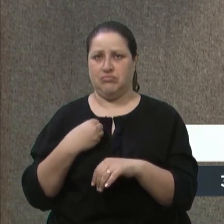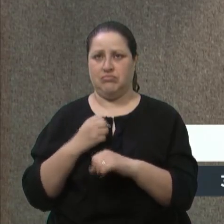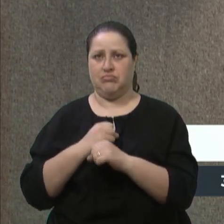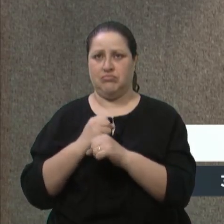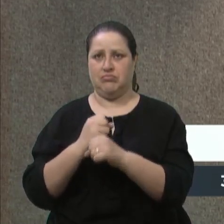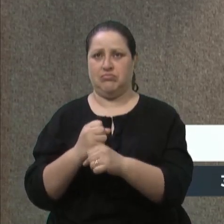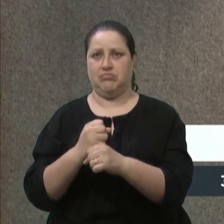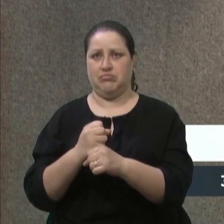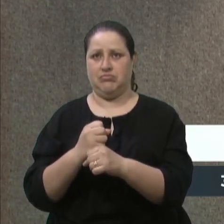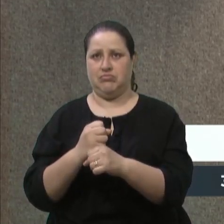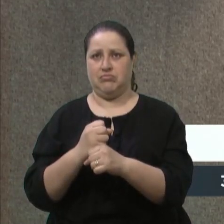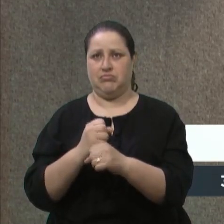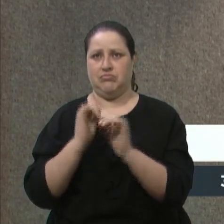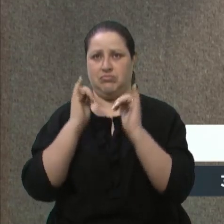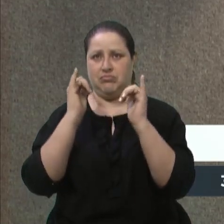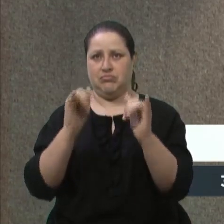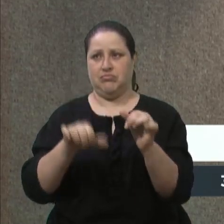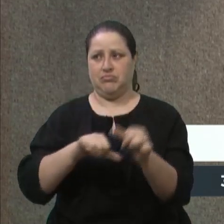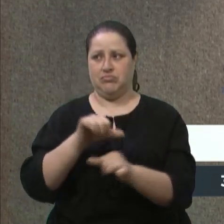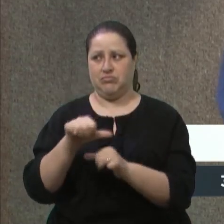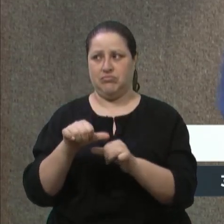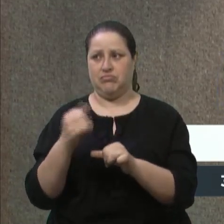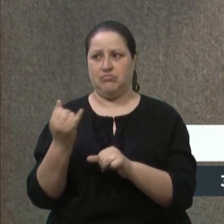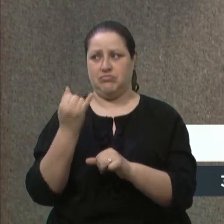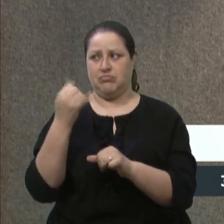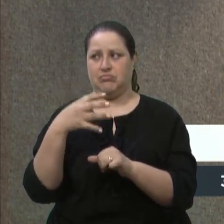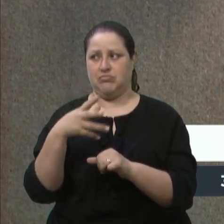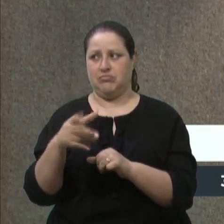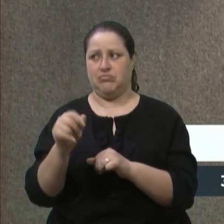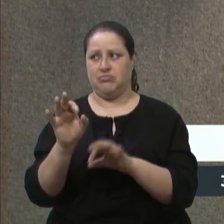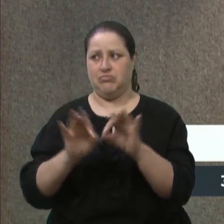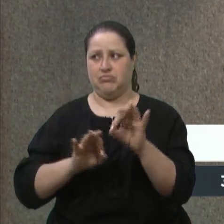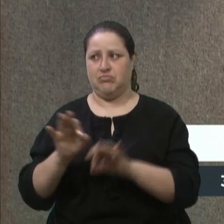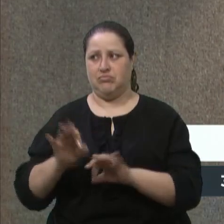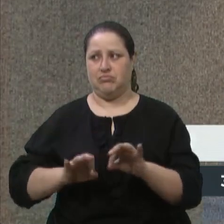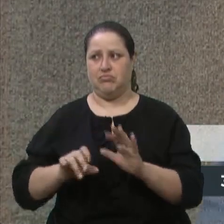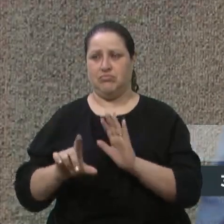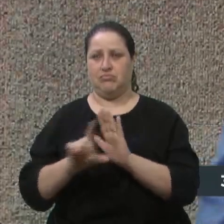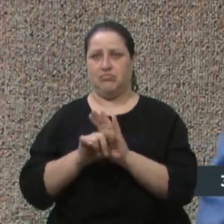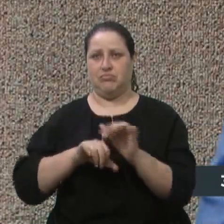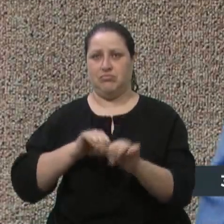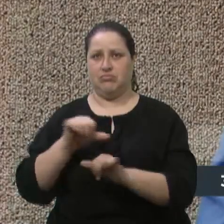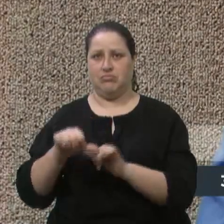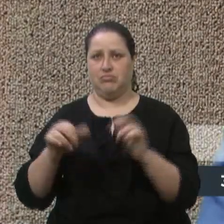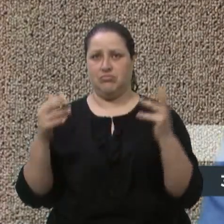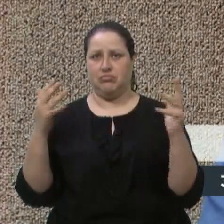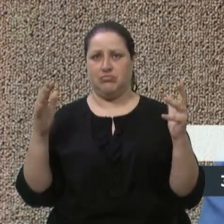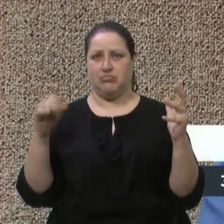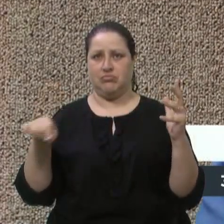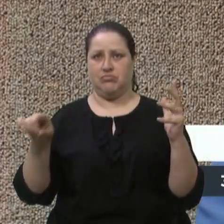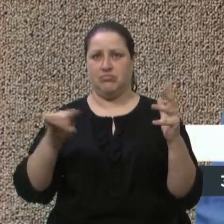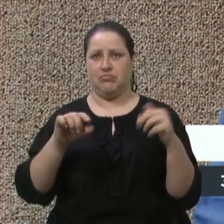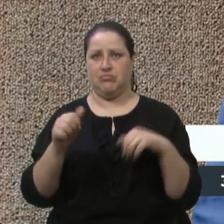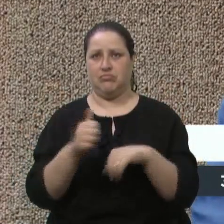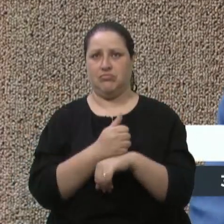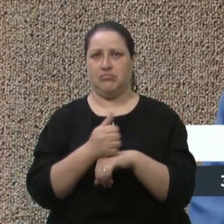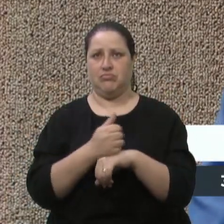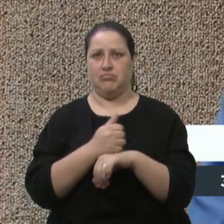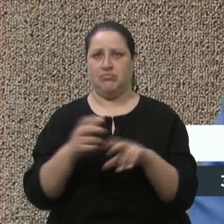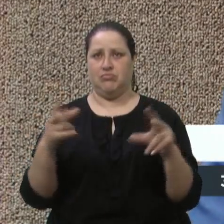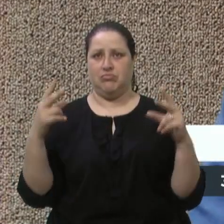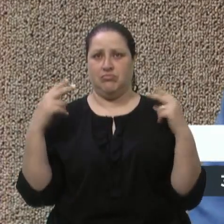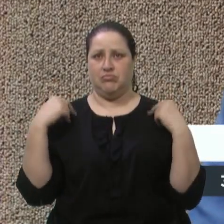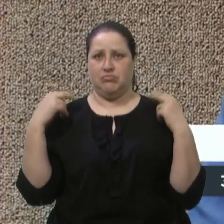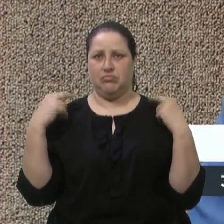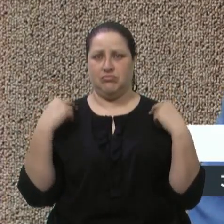as alterações que esse projeto de lei vem a trazer. Então, parabéns para a categoria, vocês são essenciais à Caxias do Sul, muito obrigado